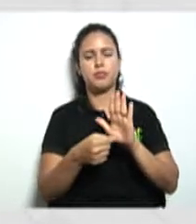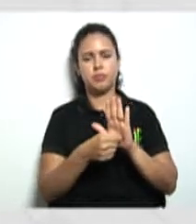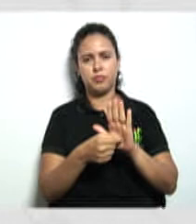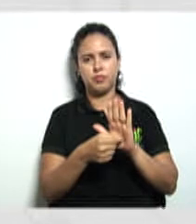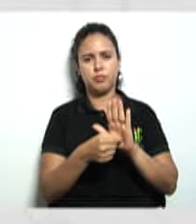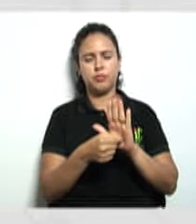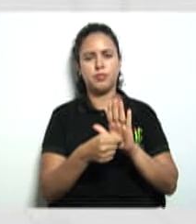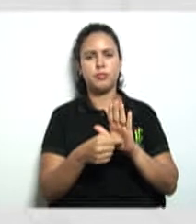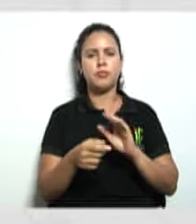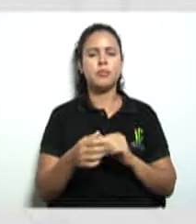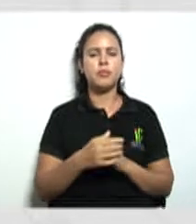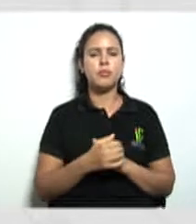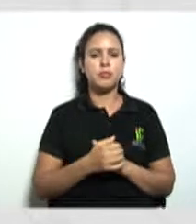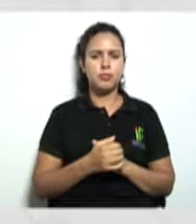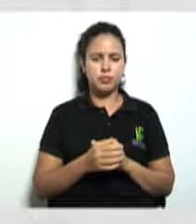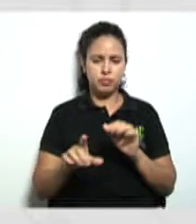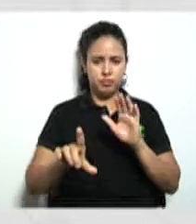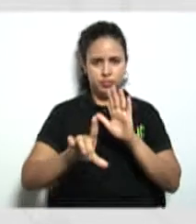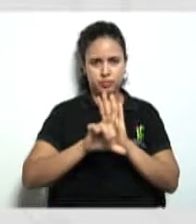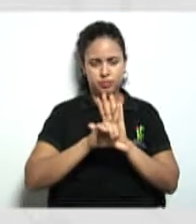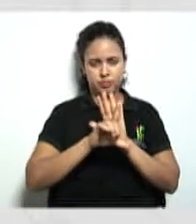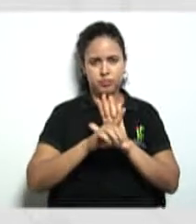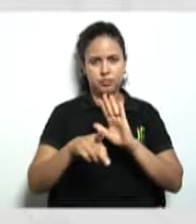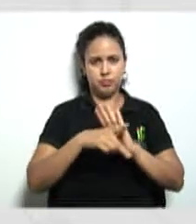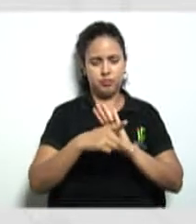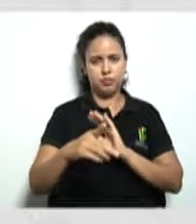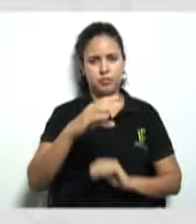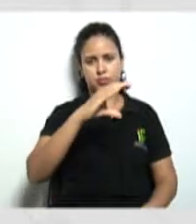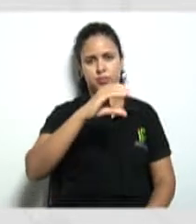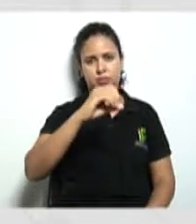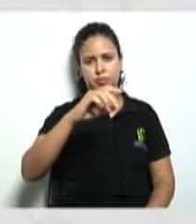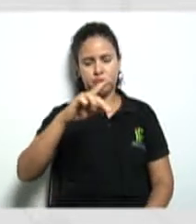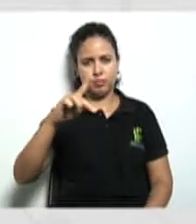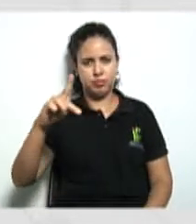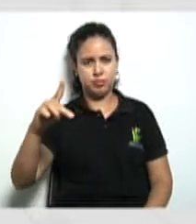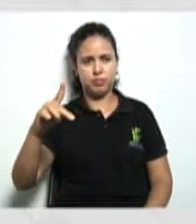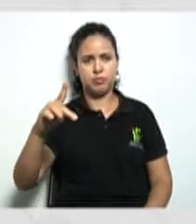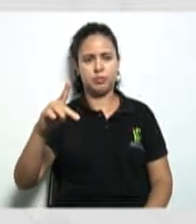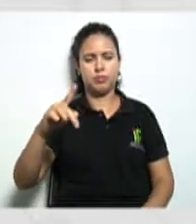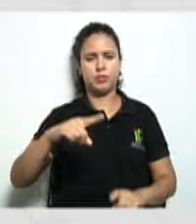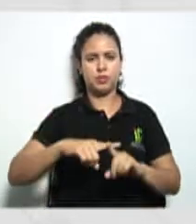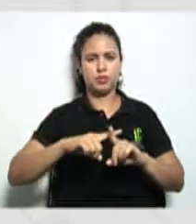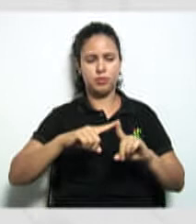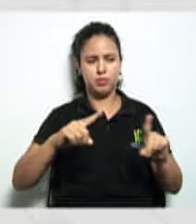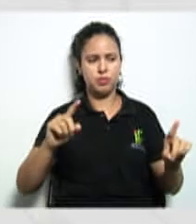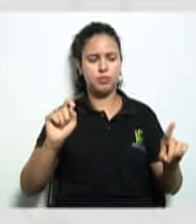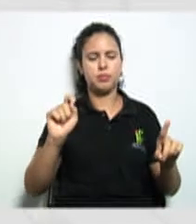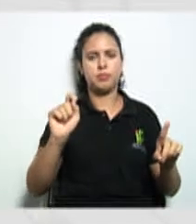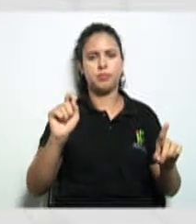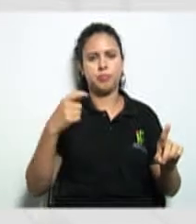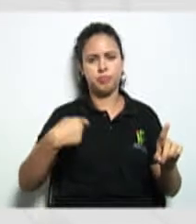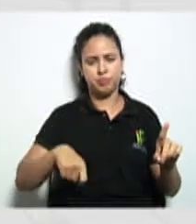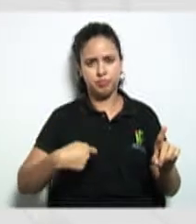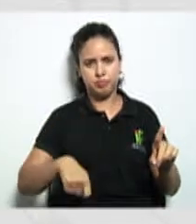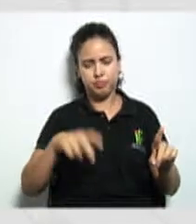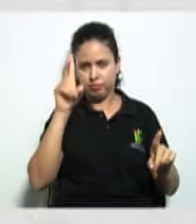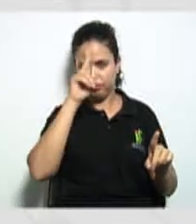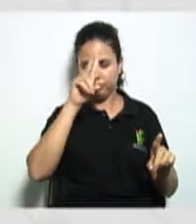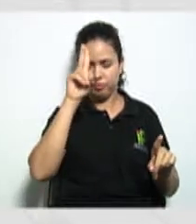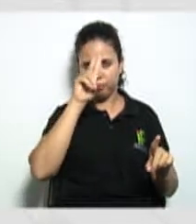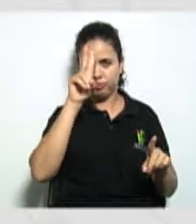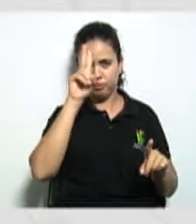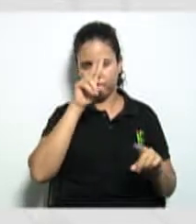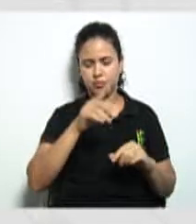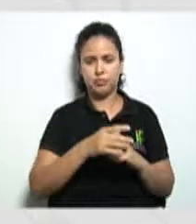certo? Na lei das cooperativas. Mas um ponto que eu preciso ressaltar aqui para vocês que